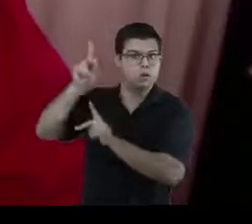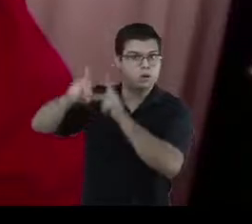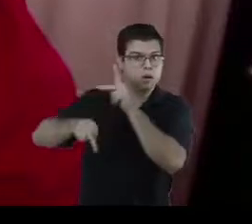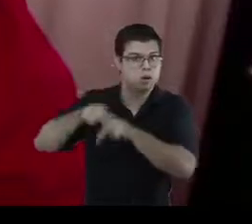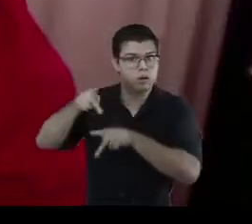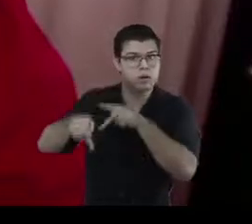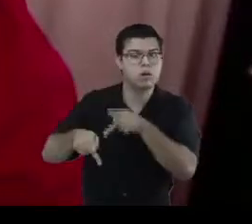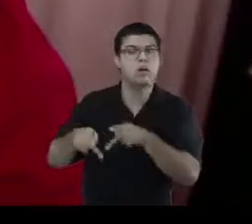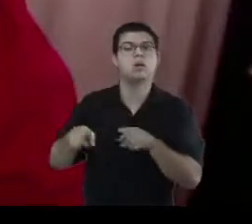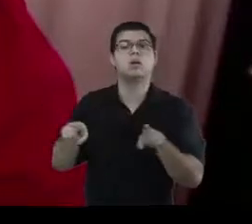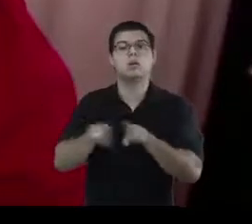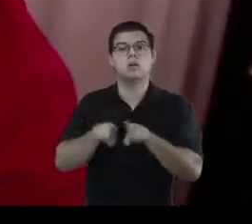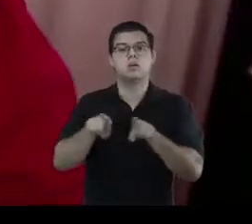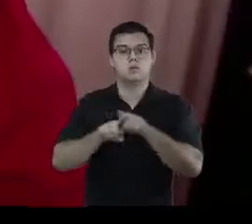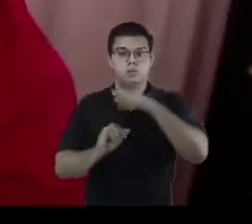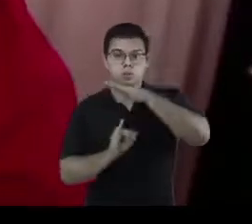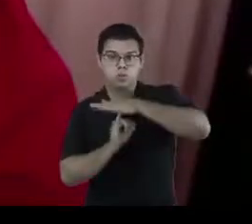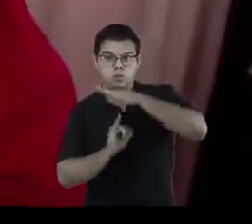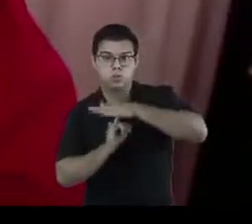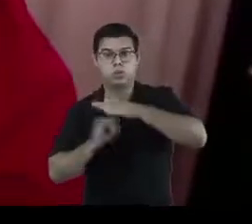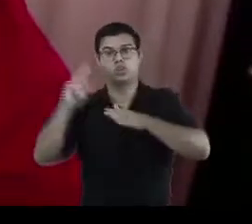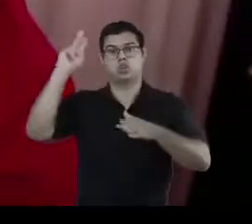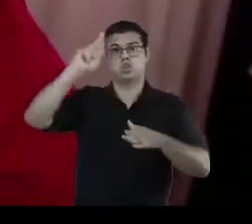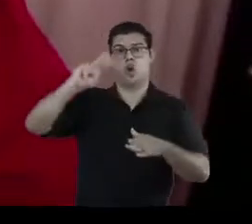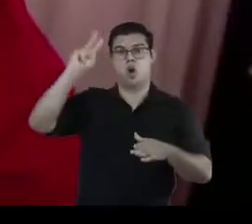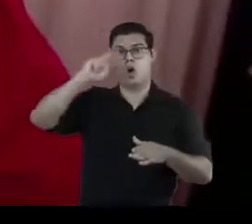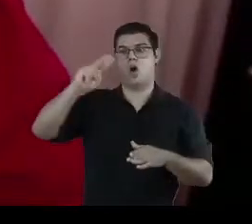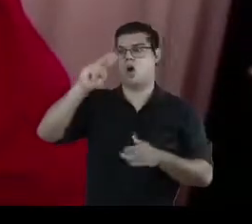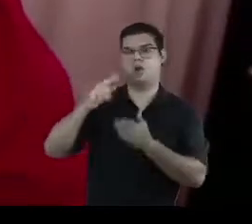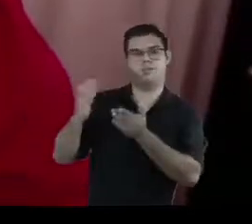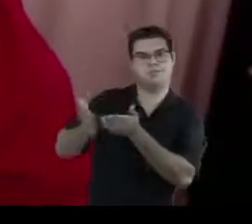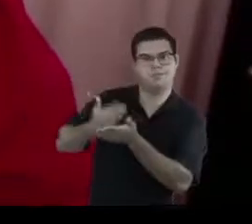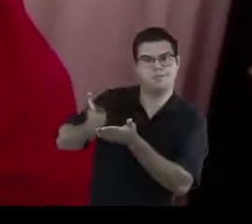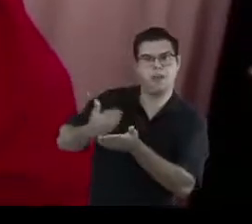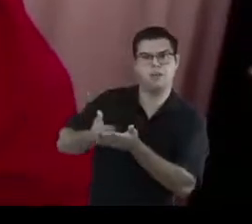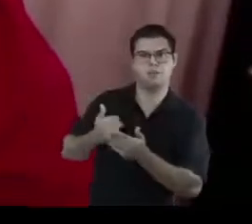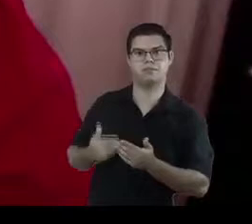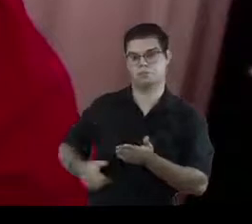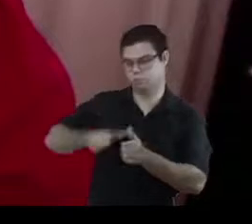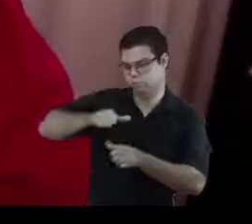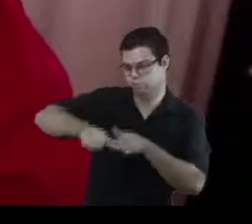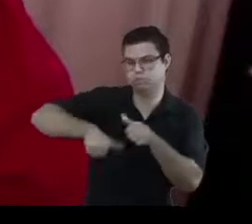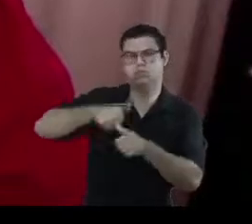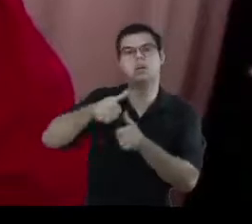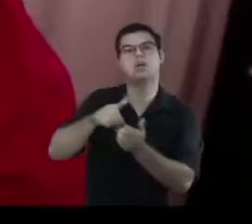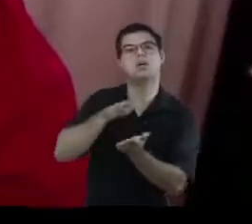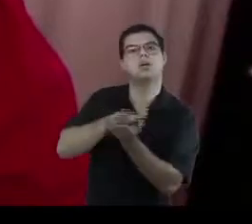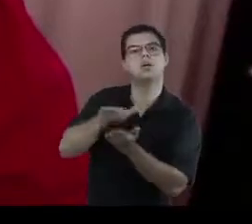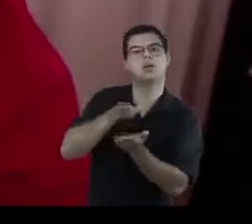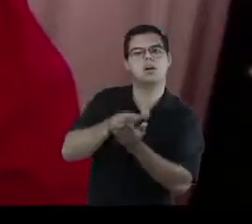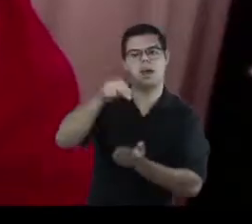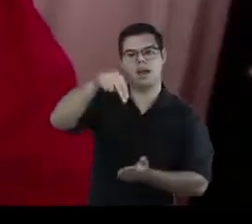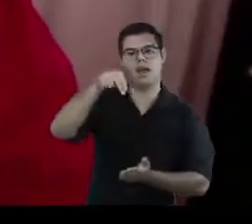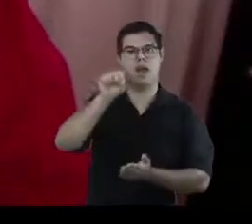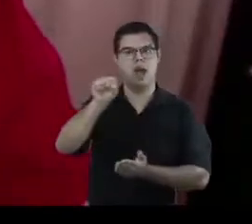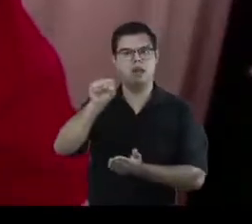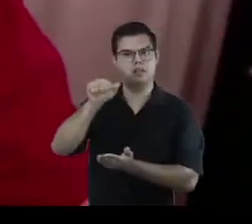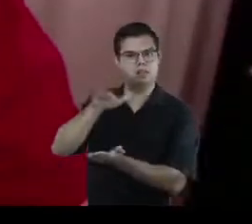Instituto de História do Livro de Lyon, Metamorfose do Livro, publicada pela ANS Edições.